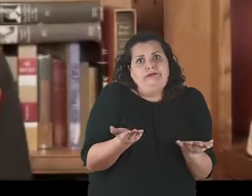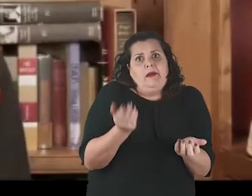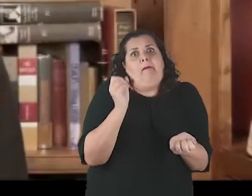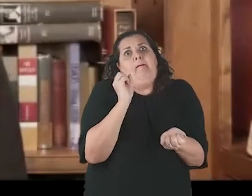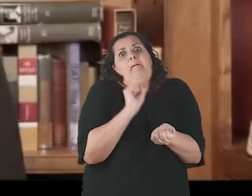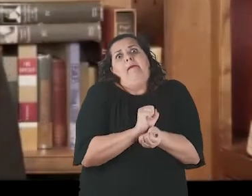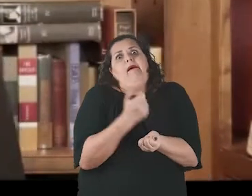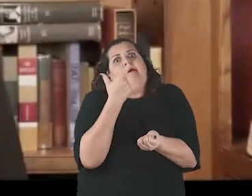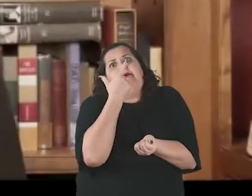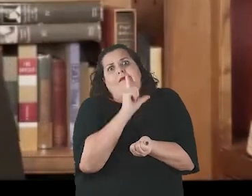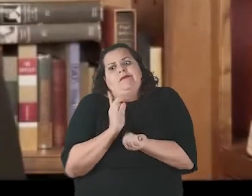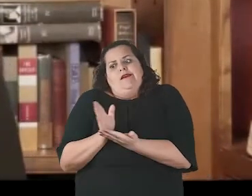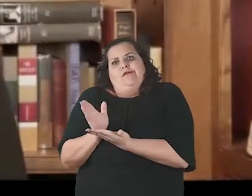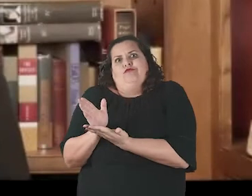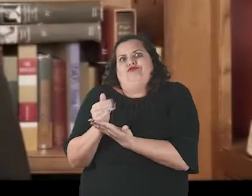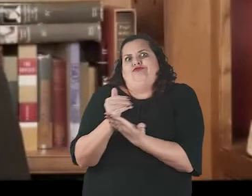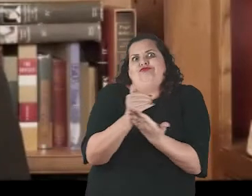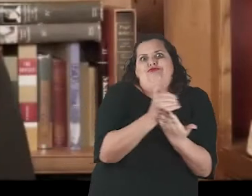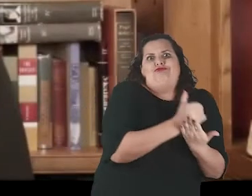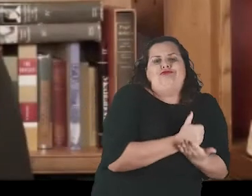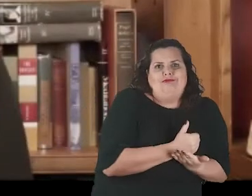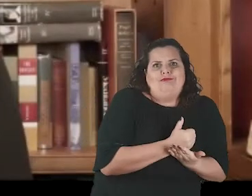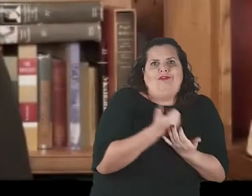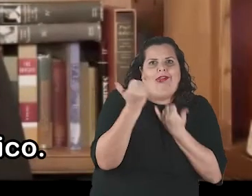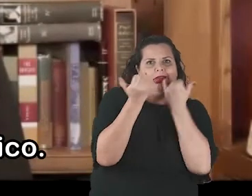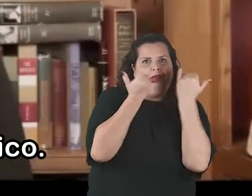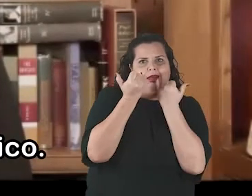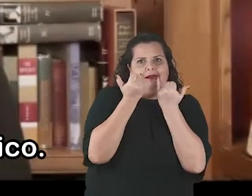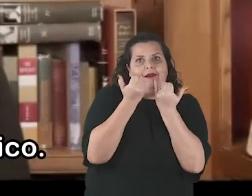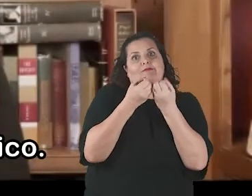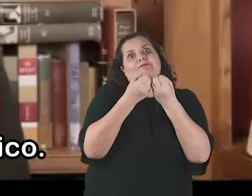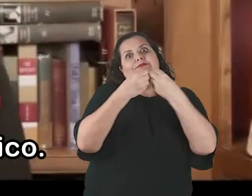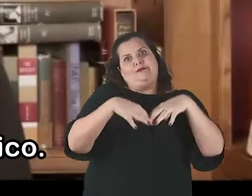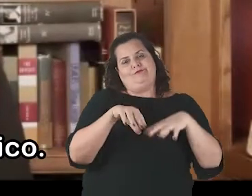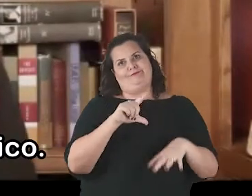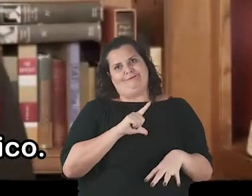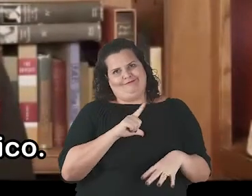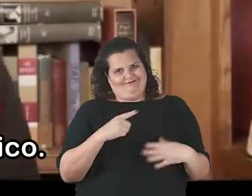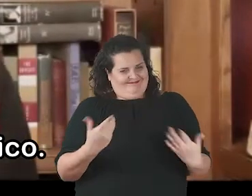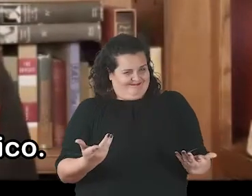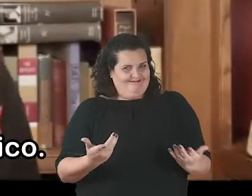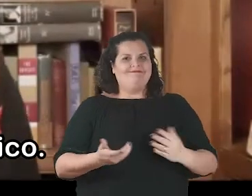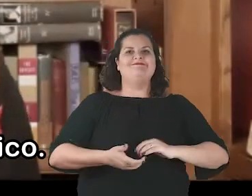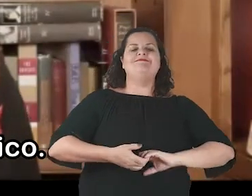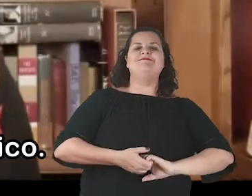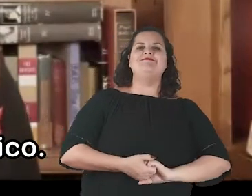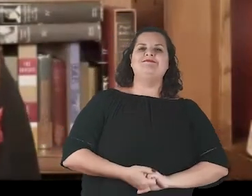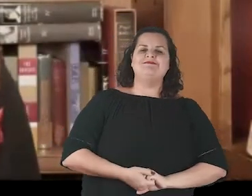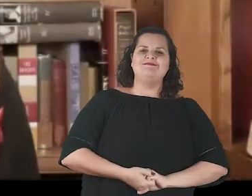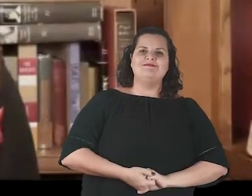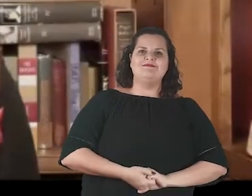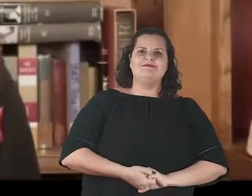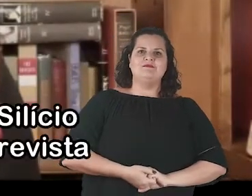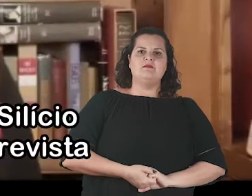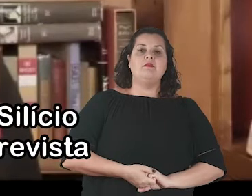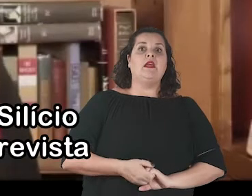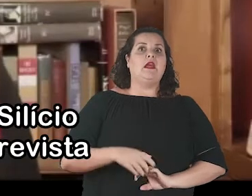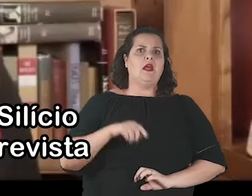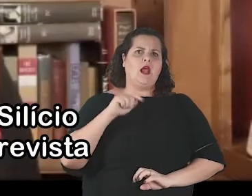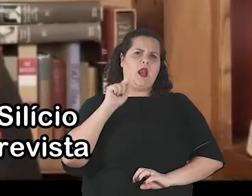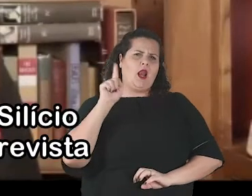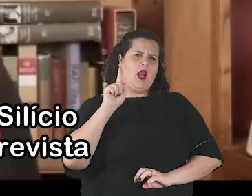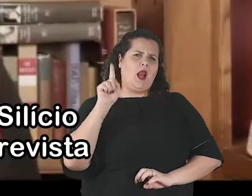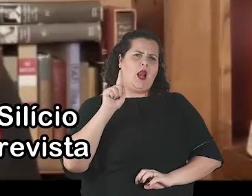Então, essa elaboração de uma colmeia sem saídas se torna um imperativo econômico.